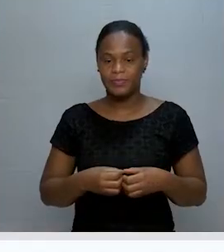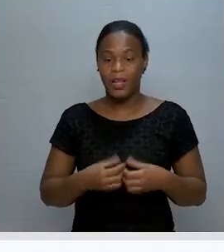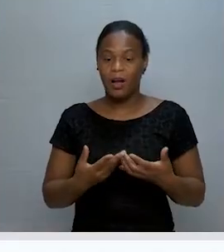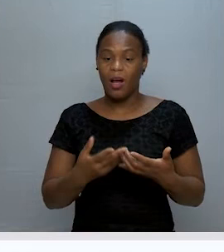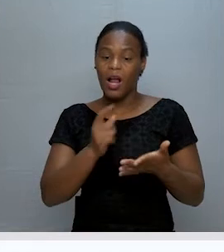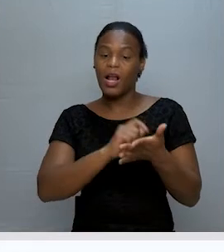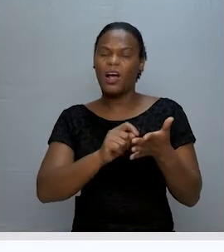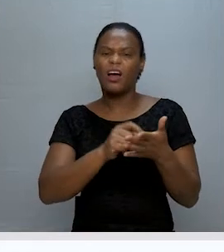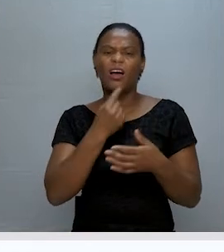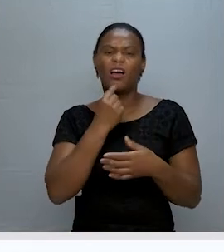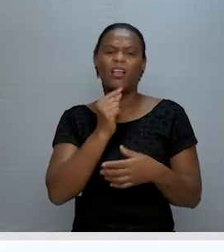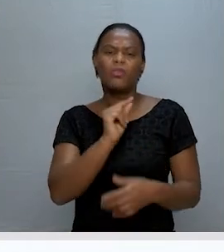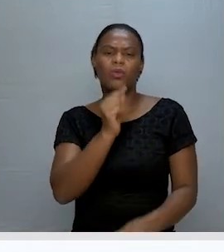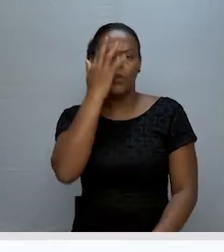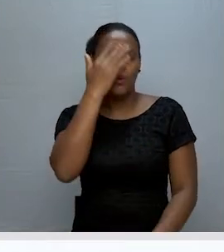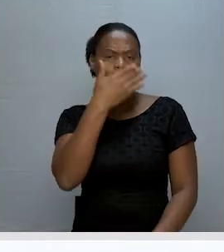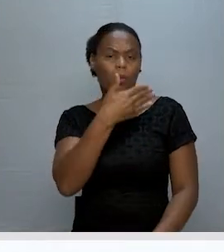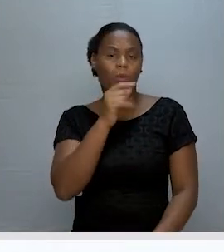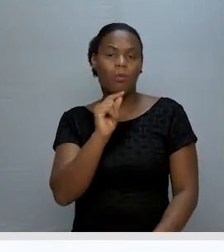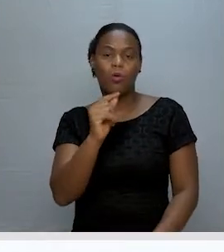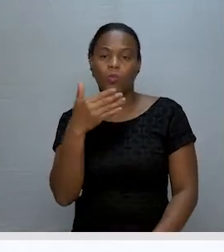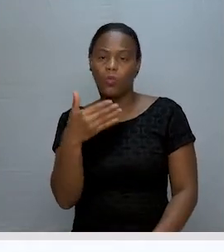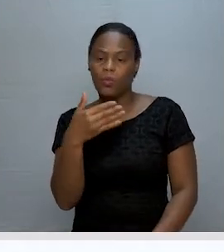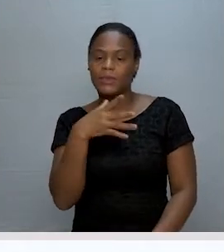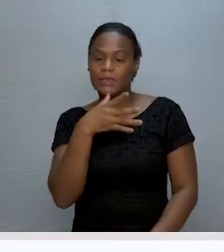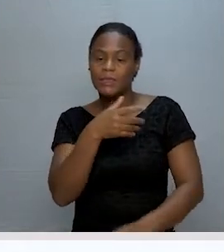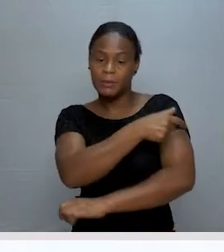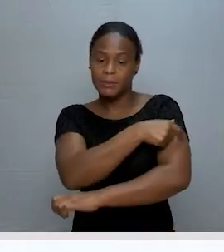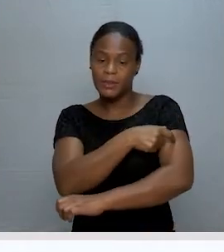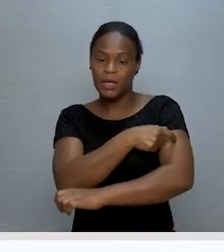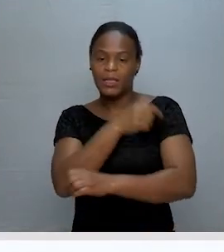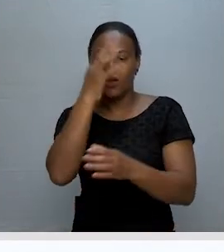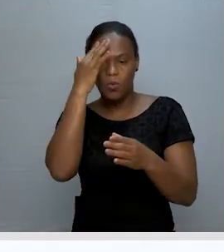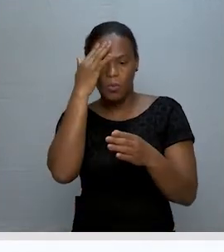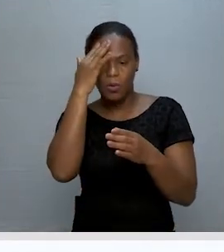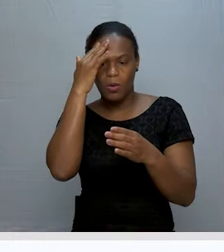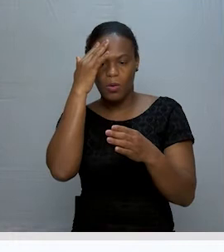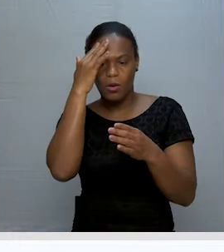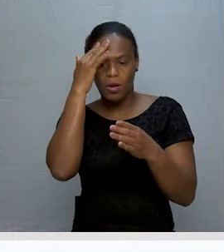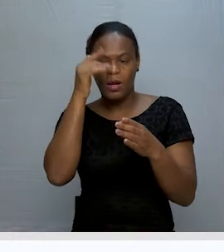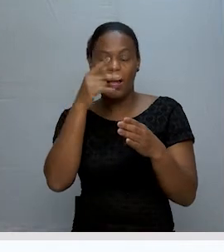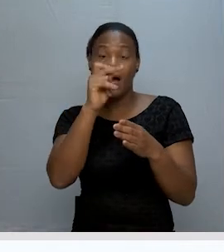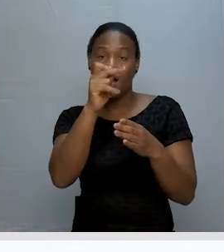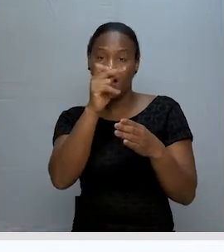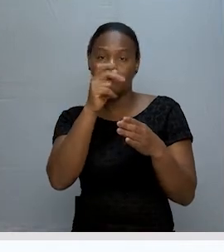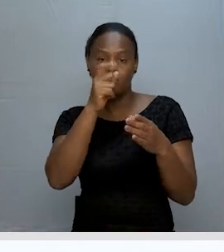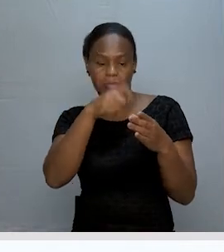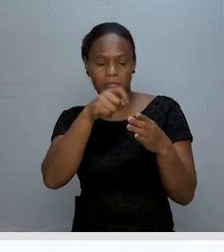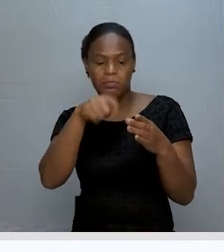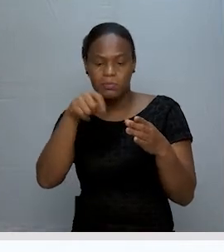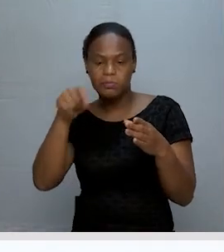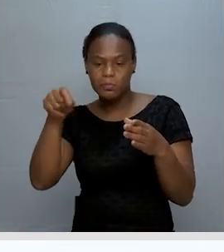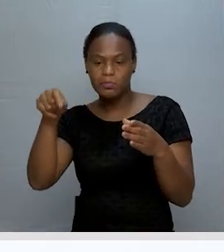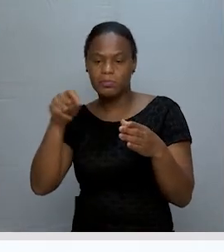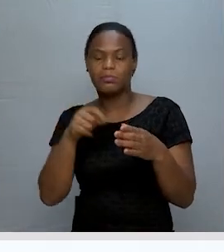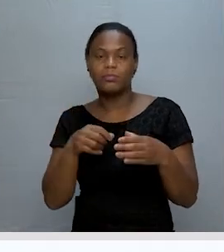Exercício 1.1 diz o seguinte. Representa, em extensão, os subconjuntos de A formados. A